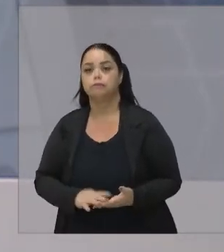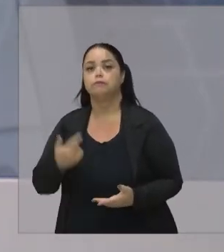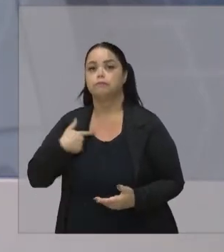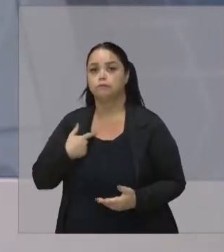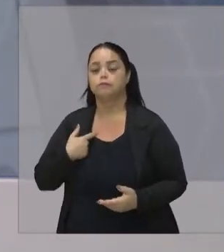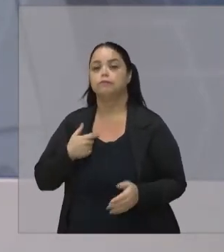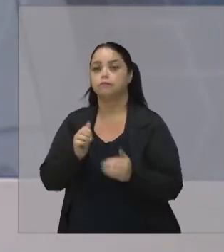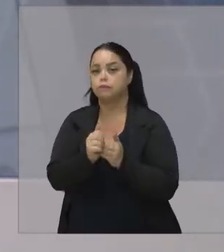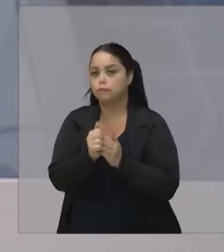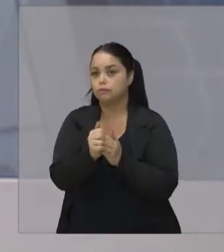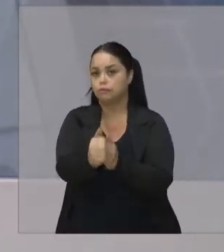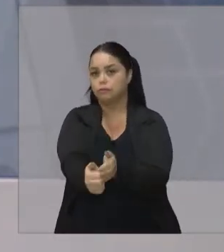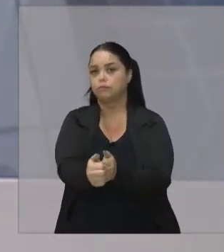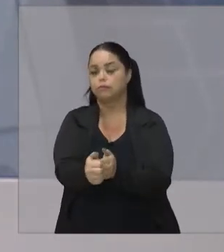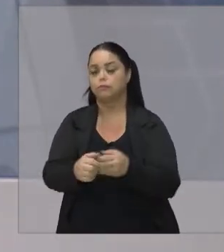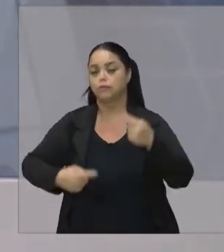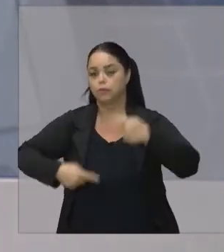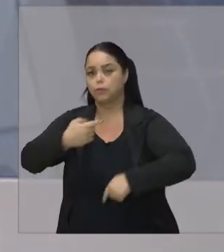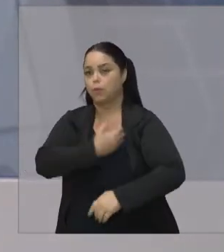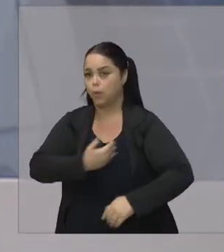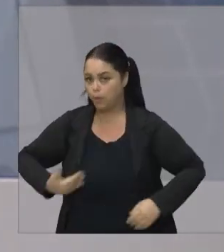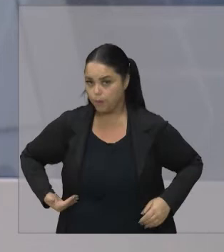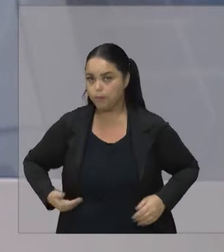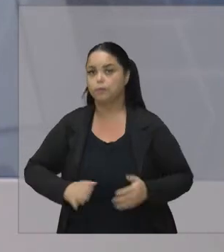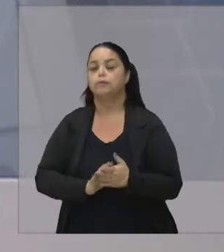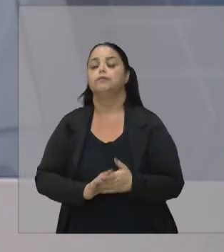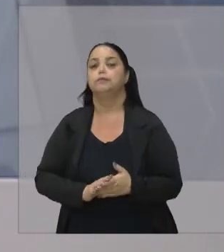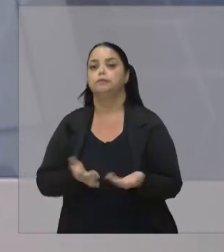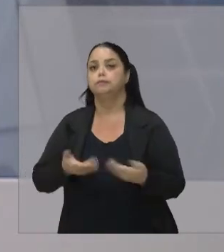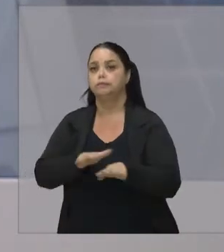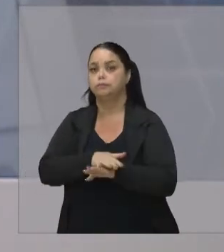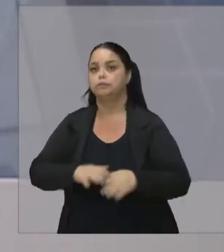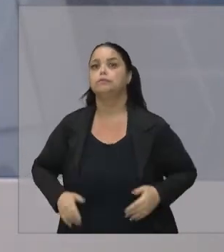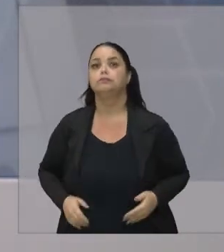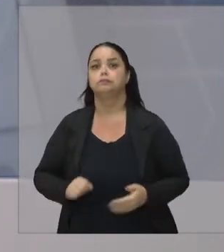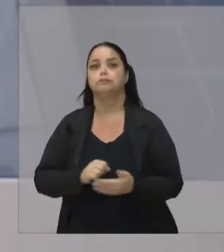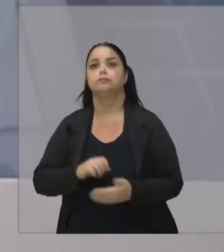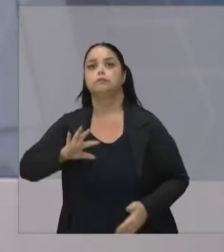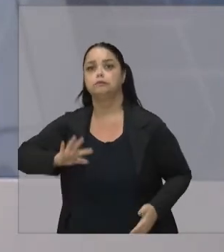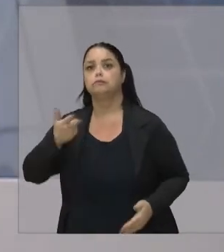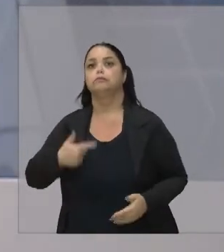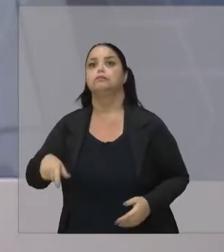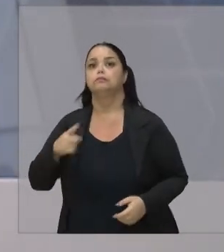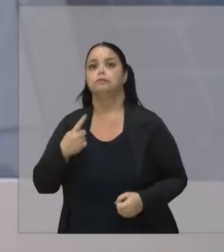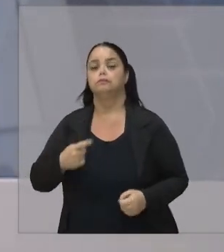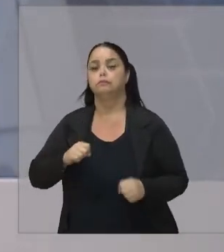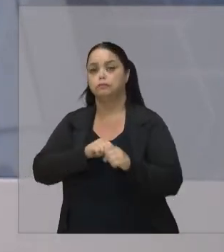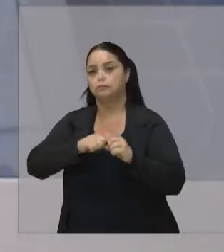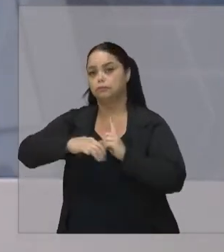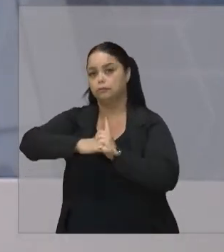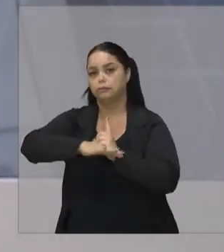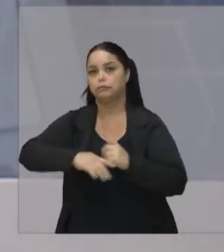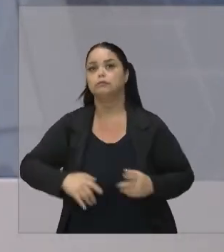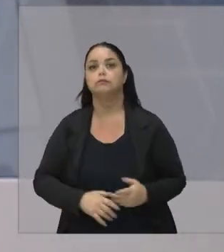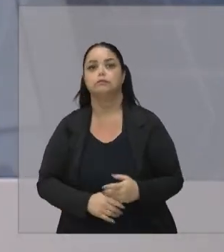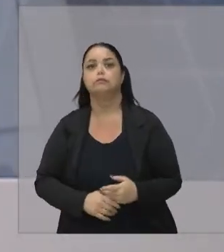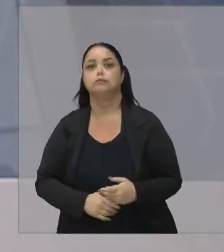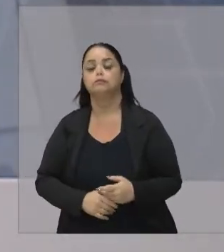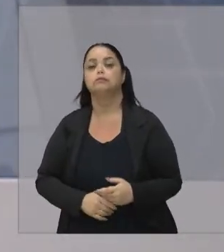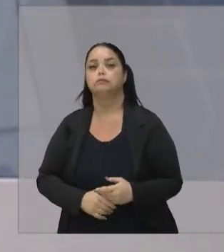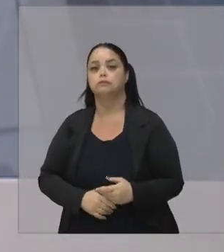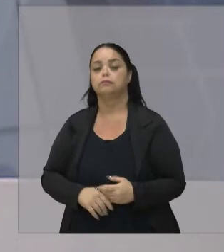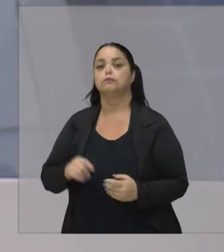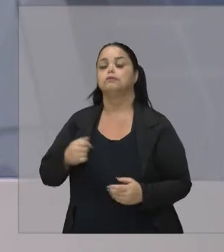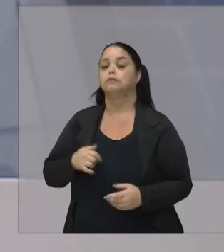Conduzir As políticas públicas Para que a inclusão De fato Exista na nossa sociedade Ela vem